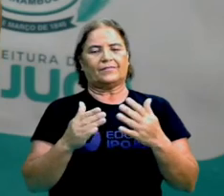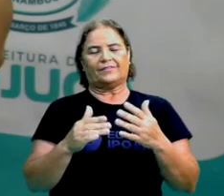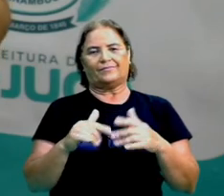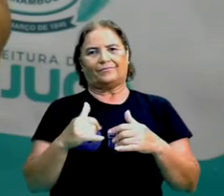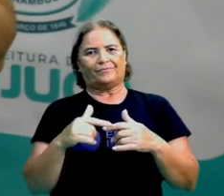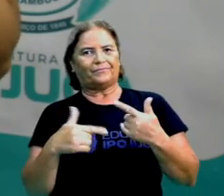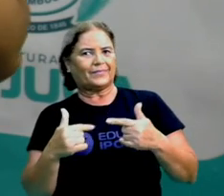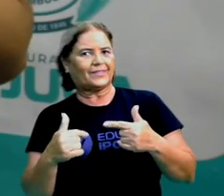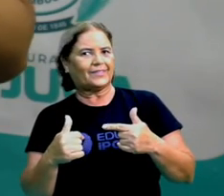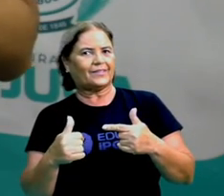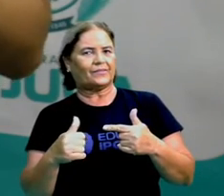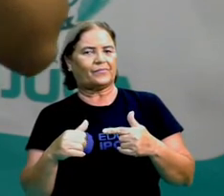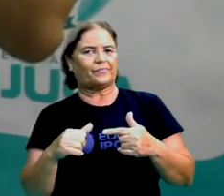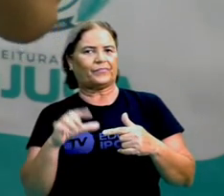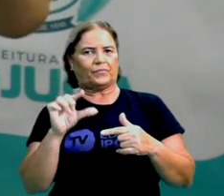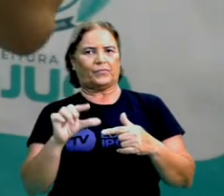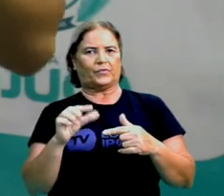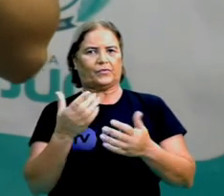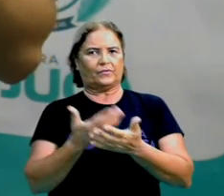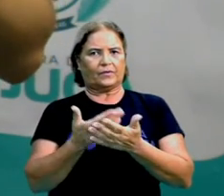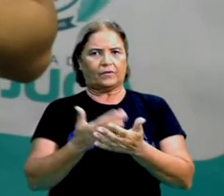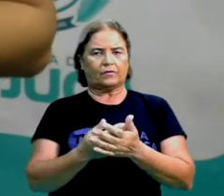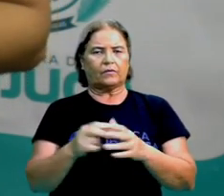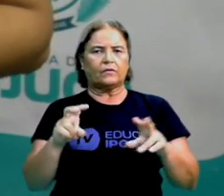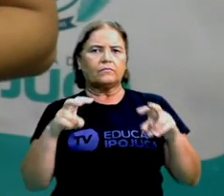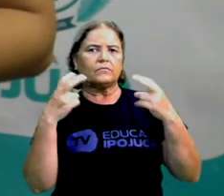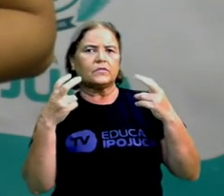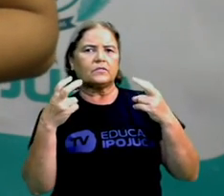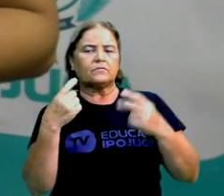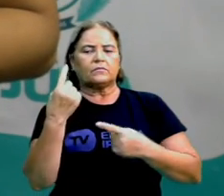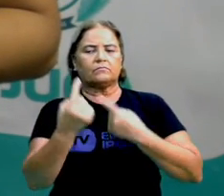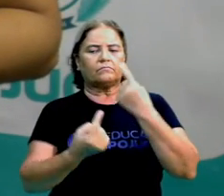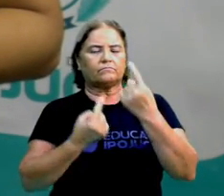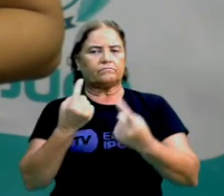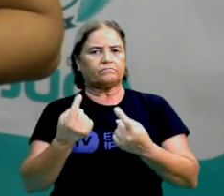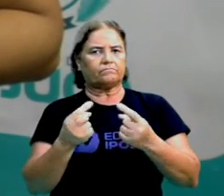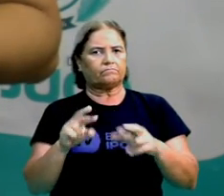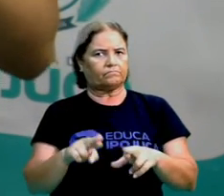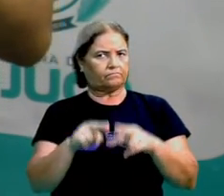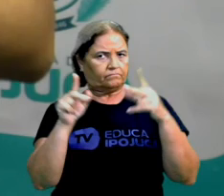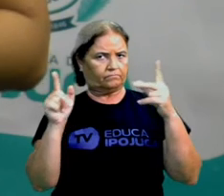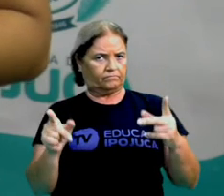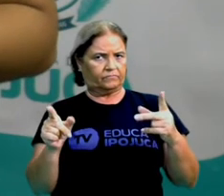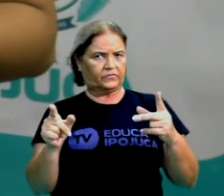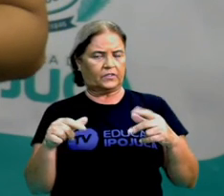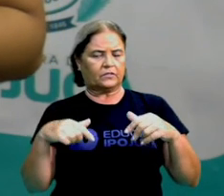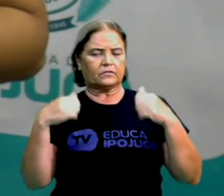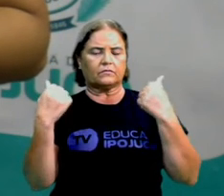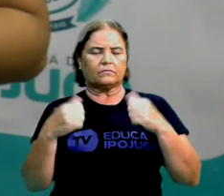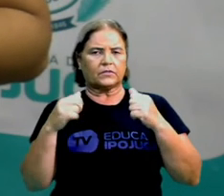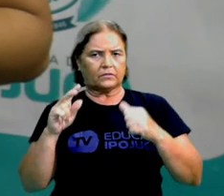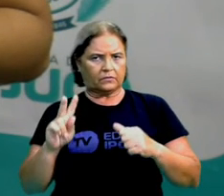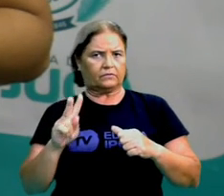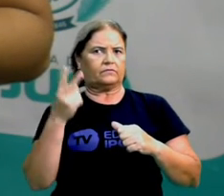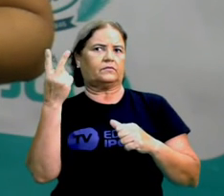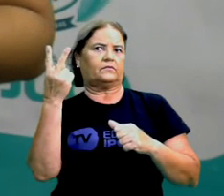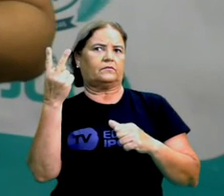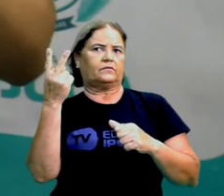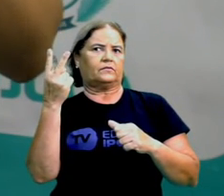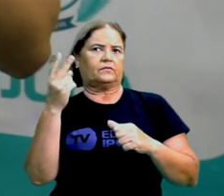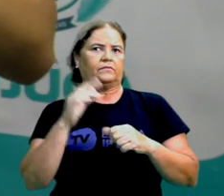e perceber que algumas diferenças que temos, elas precisam ser valorizadas,